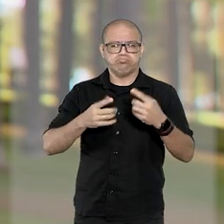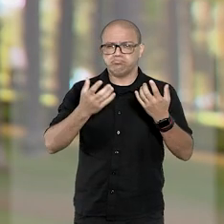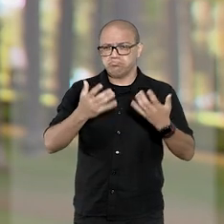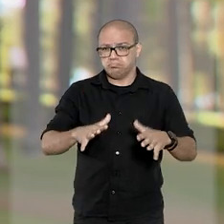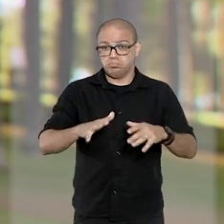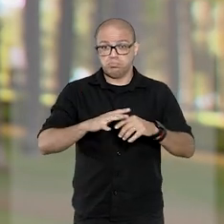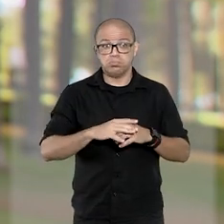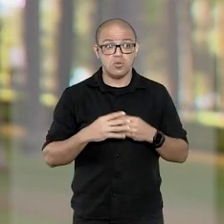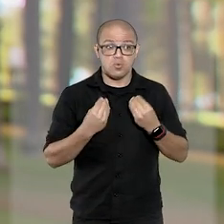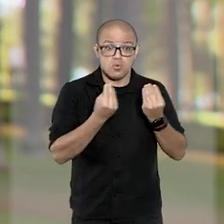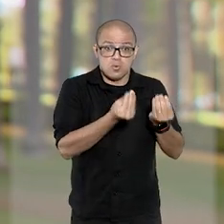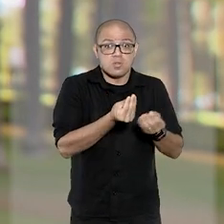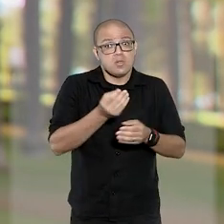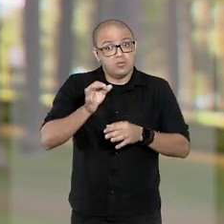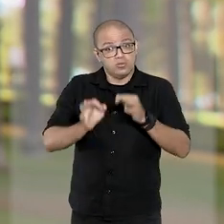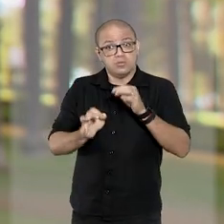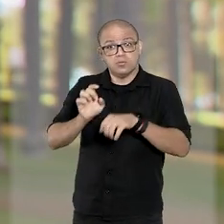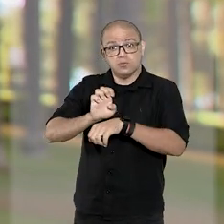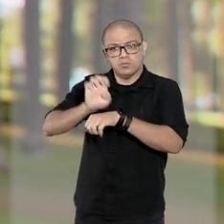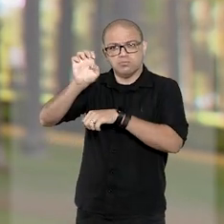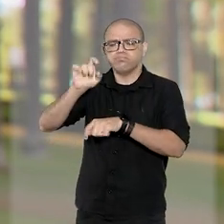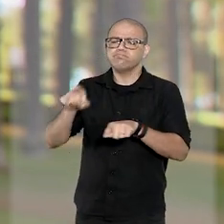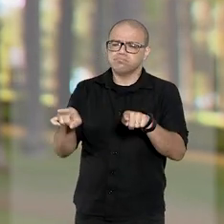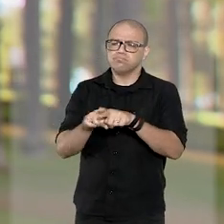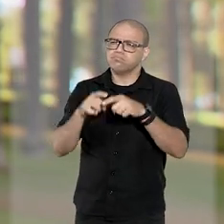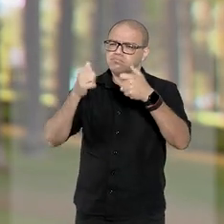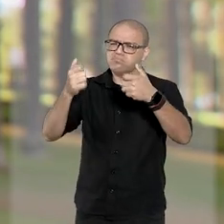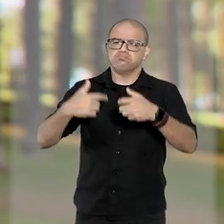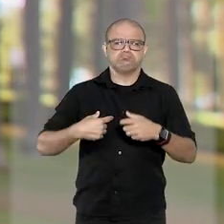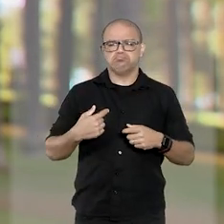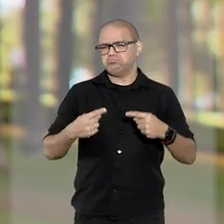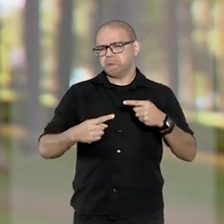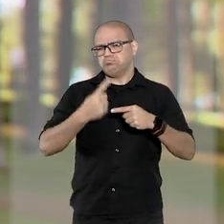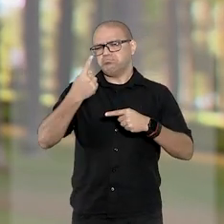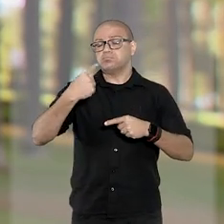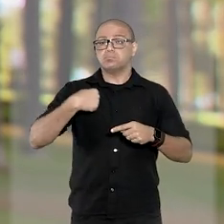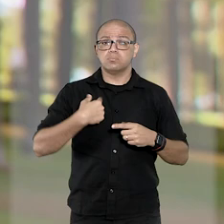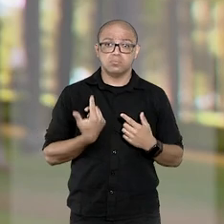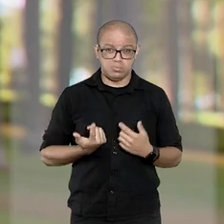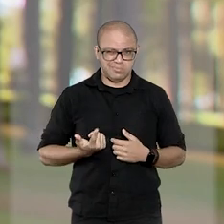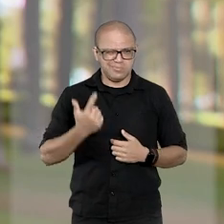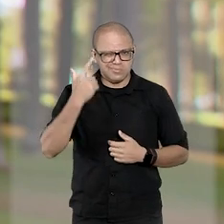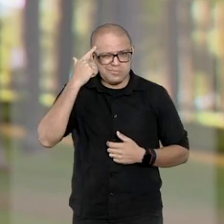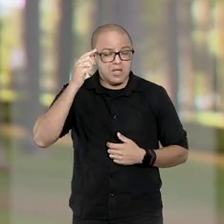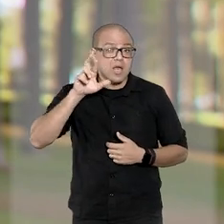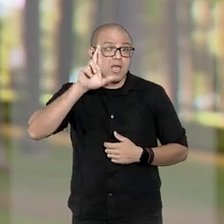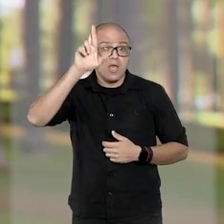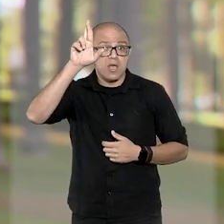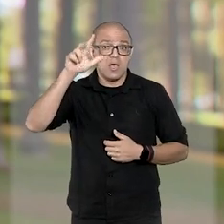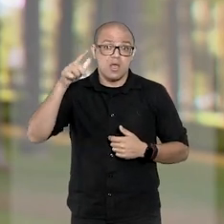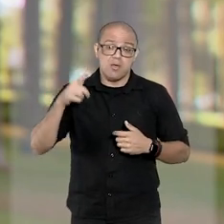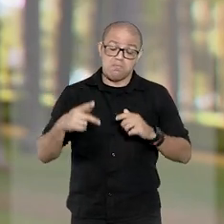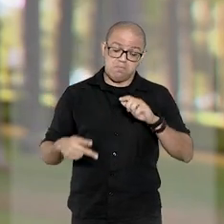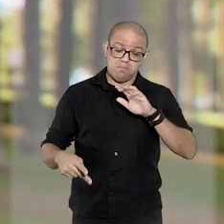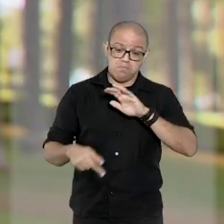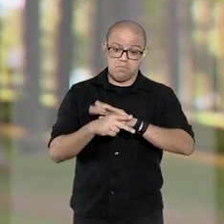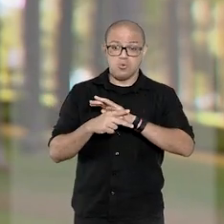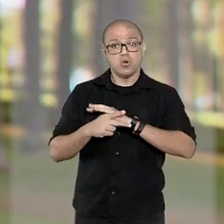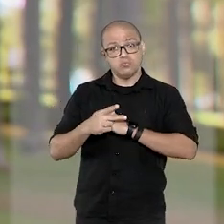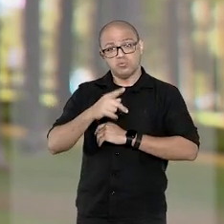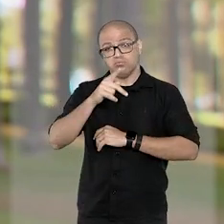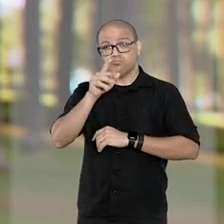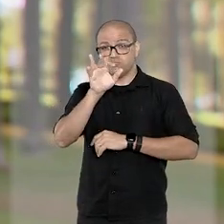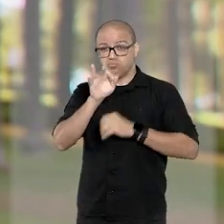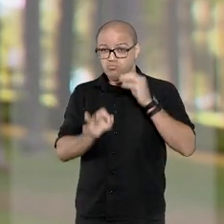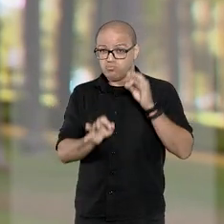enviados à Justiça Estadual, que também se declarou incompetente sob o argumento de que a competência deixaria de ser da Justiça Federal